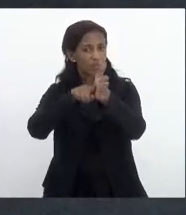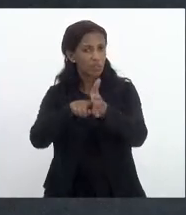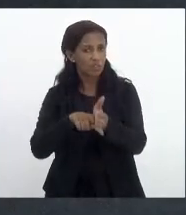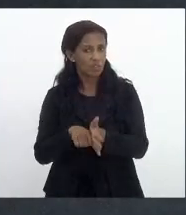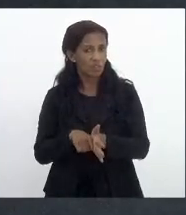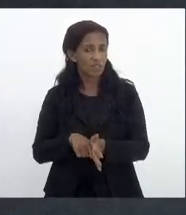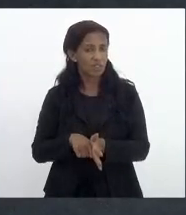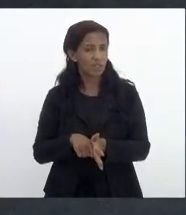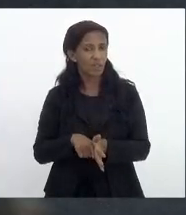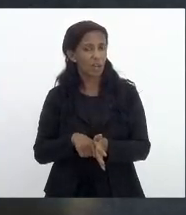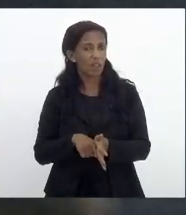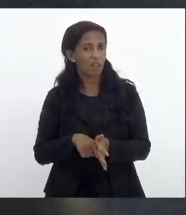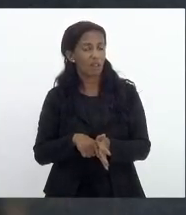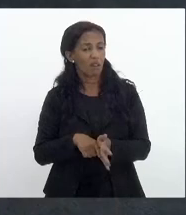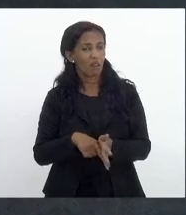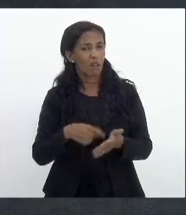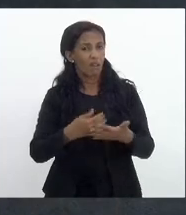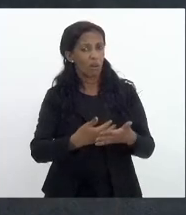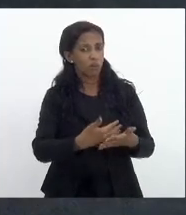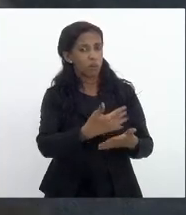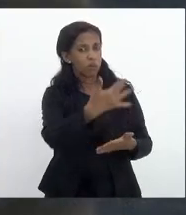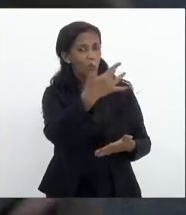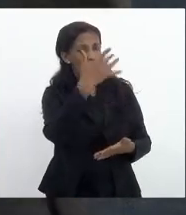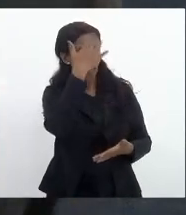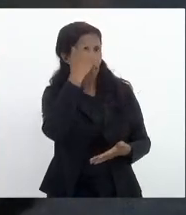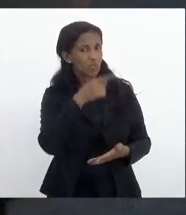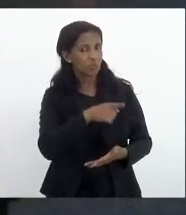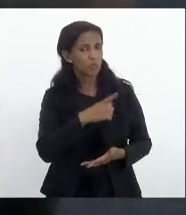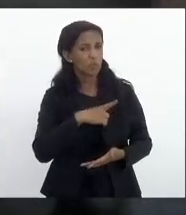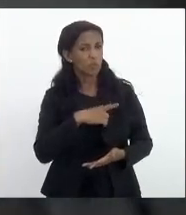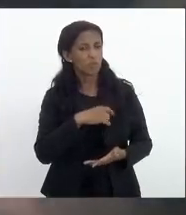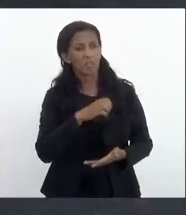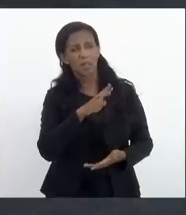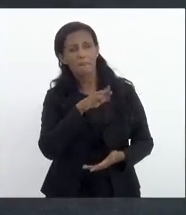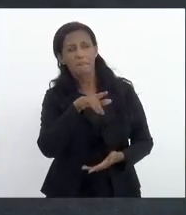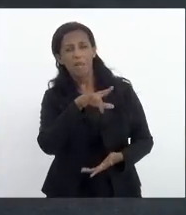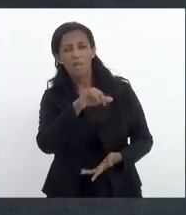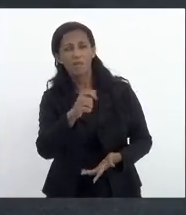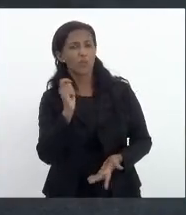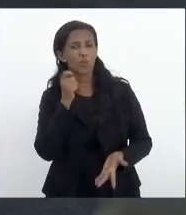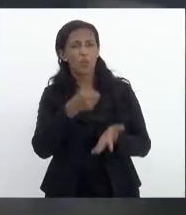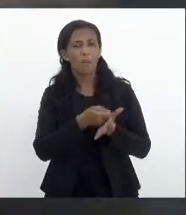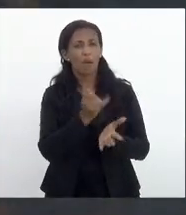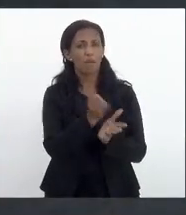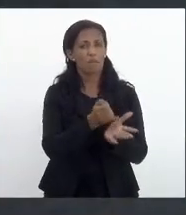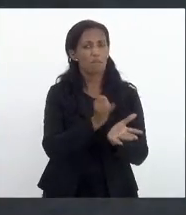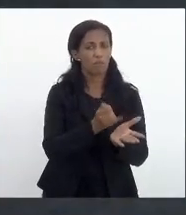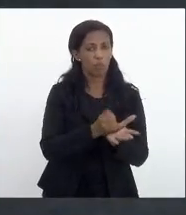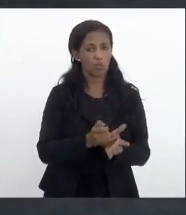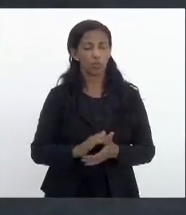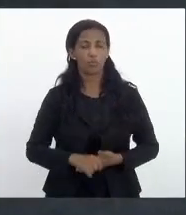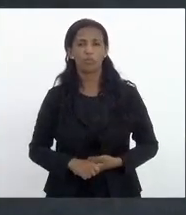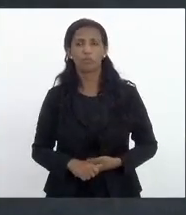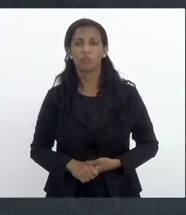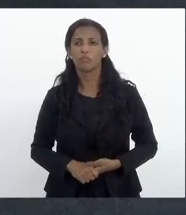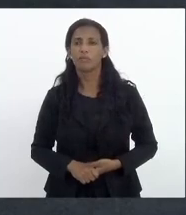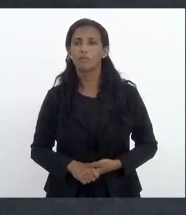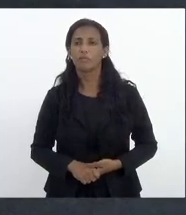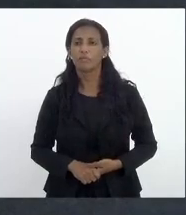as contrapartidas daqueles que usufruem de benefício fiscal assim pois senhor presidente